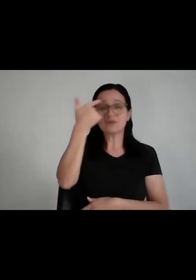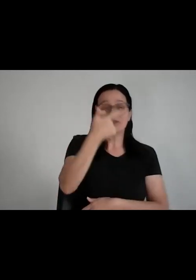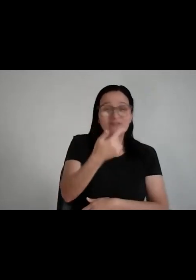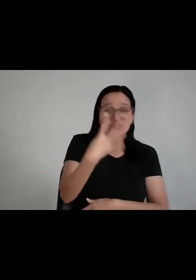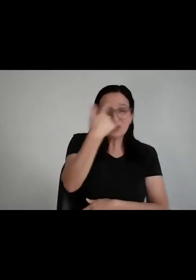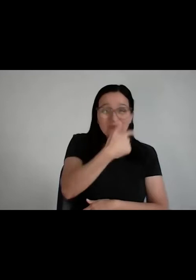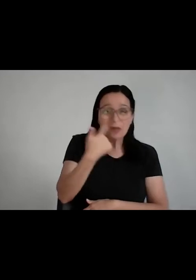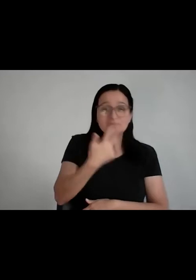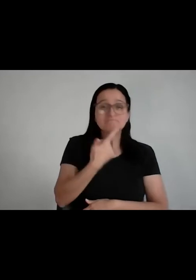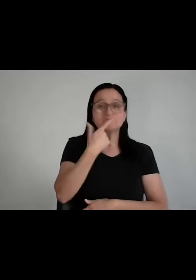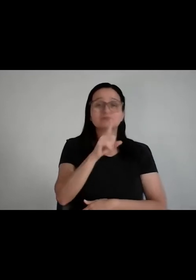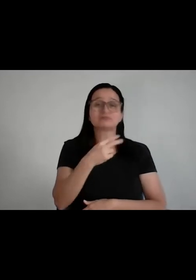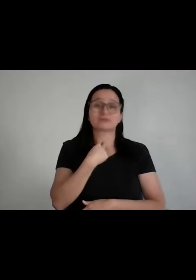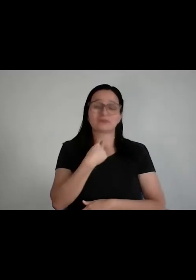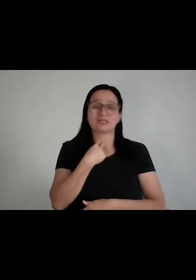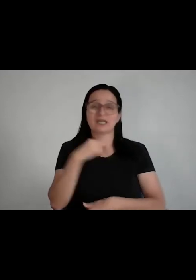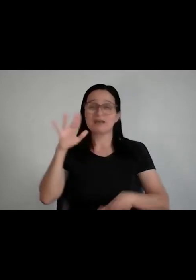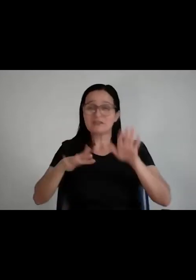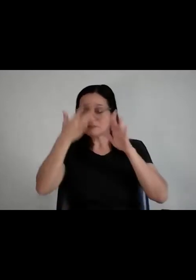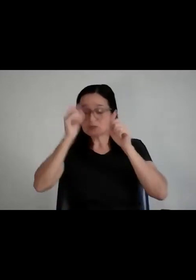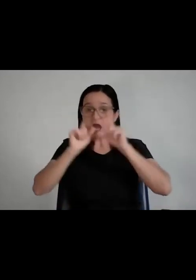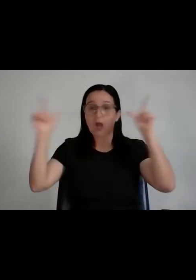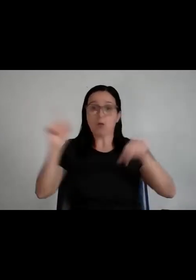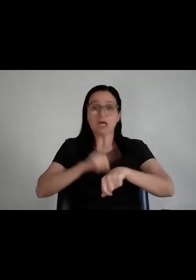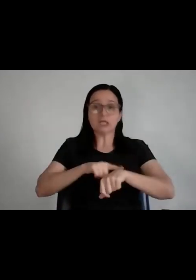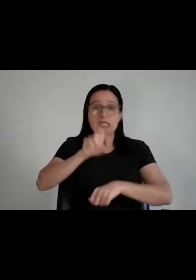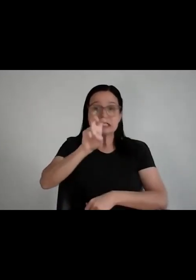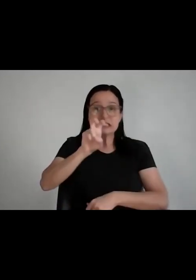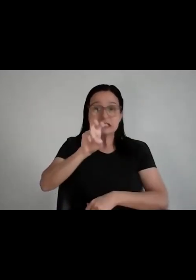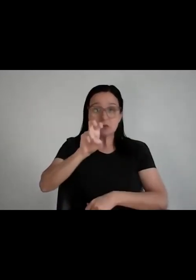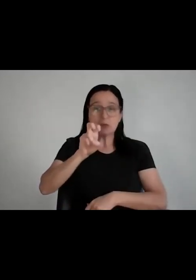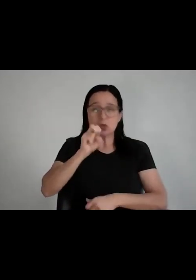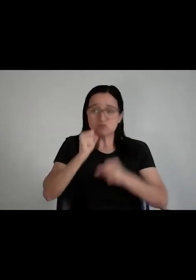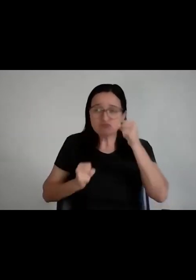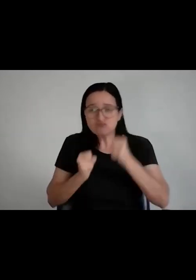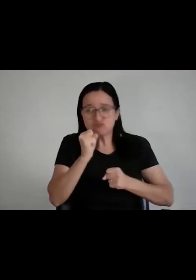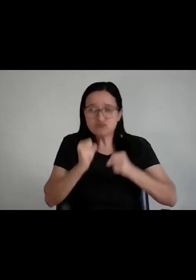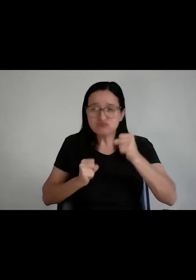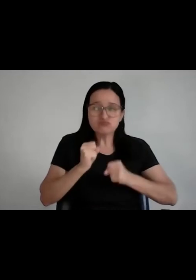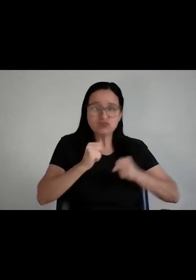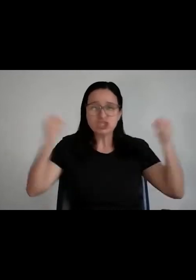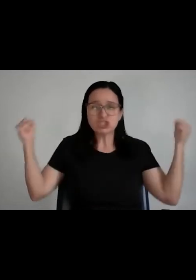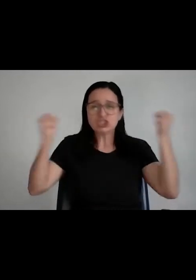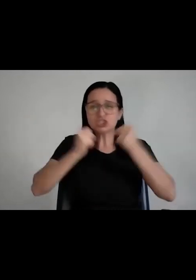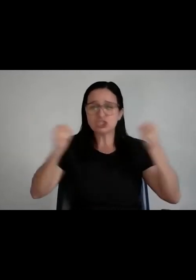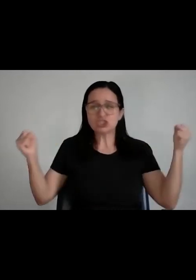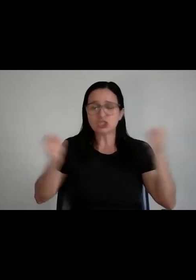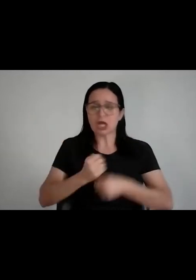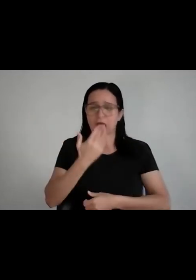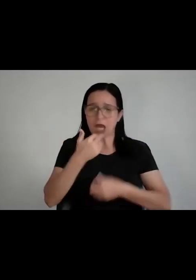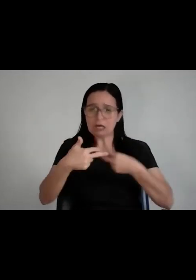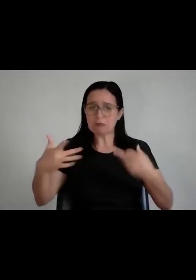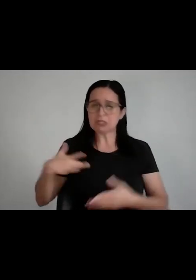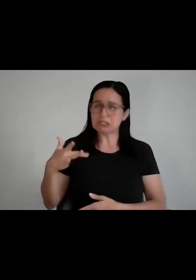que conseguem acordar às vezes 5 horas da manhã, correr, fazer ginástica, voltar, ter uma alimentação saudável, vai trabalhar, volta, consegue fazer trabalho